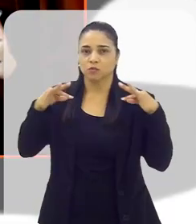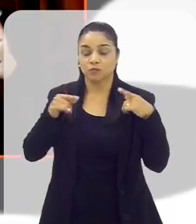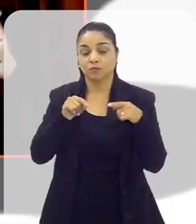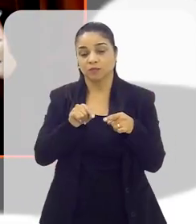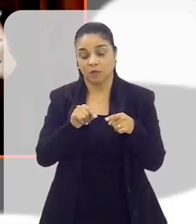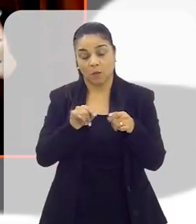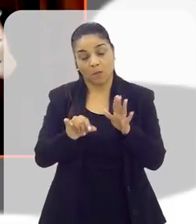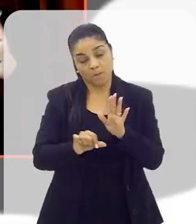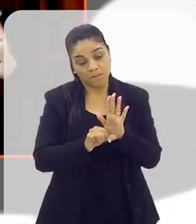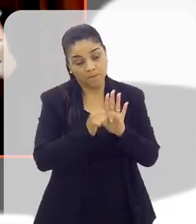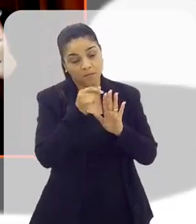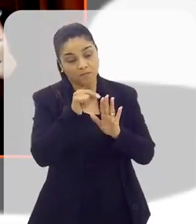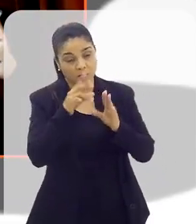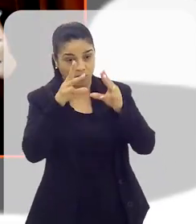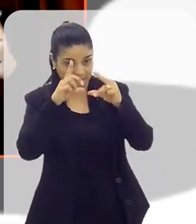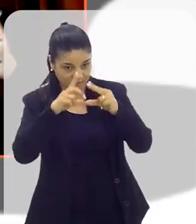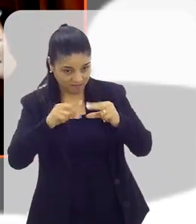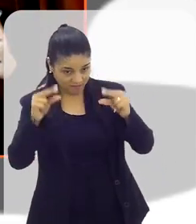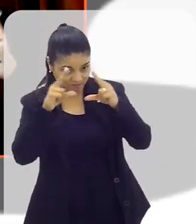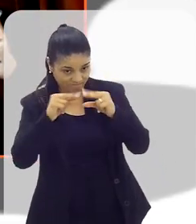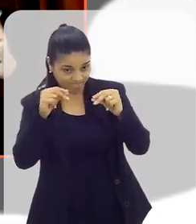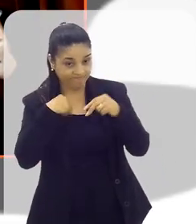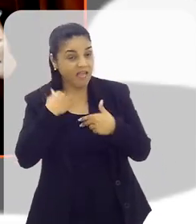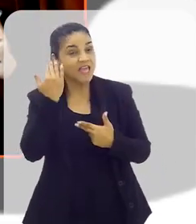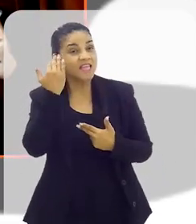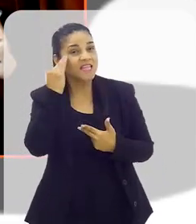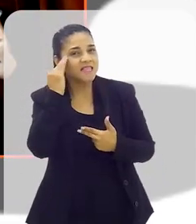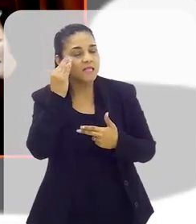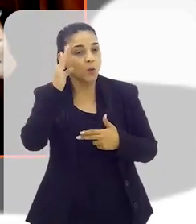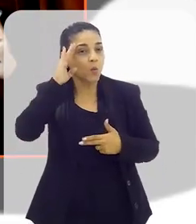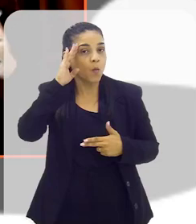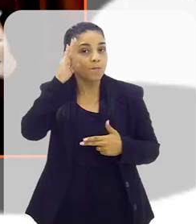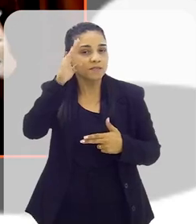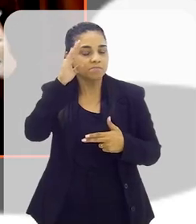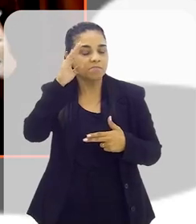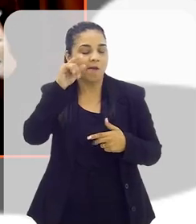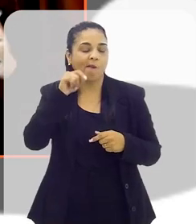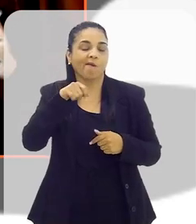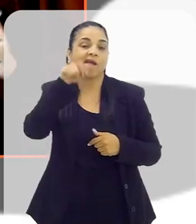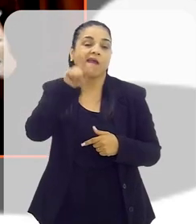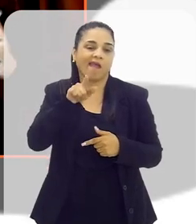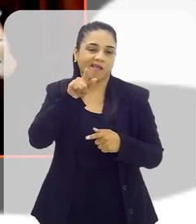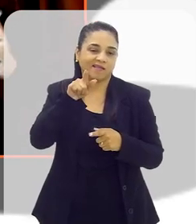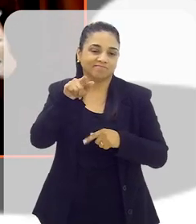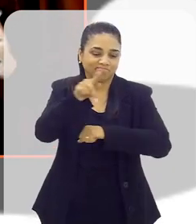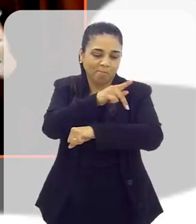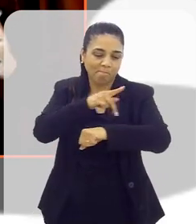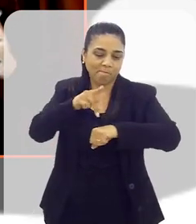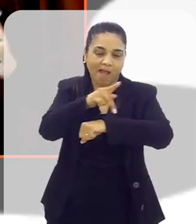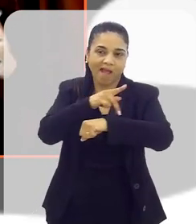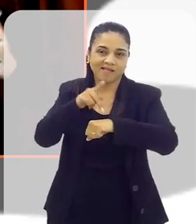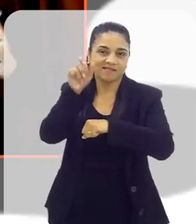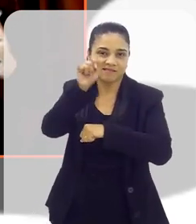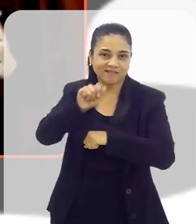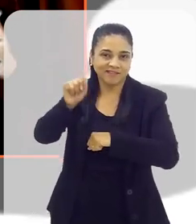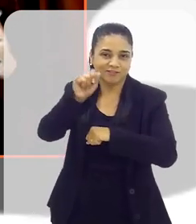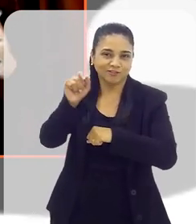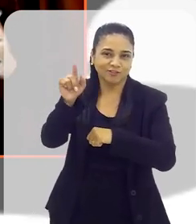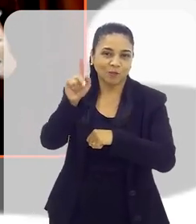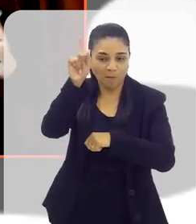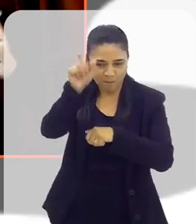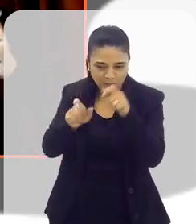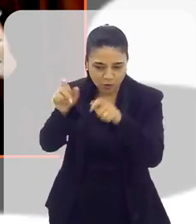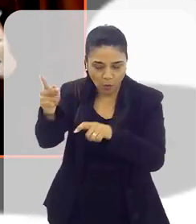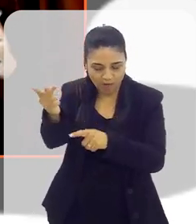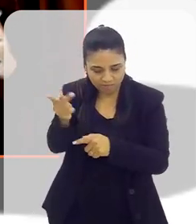deles? Olha, primeiro, eles entenderam, sem dúvida alguma, a prioridade do mercado argentino. Para isso, o eles